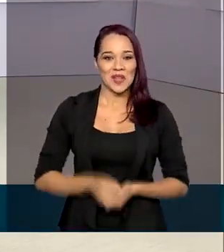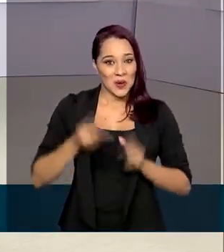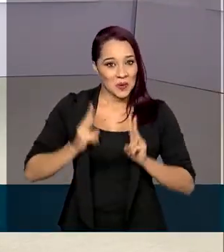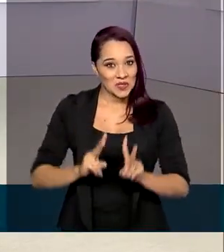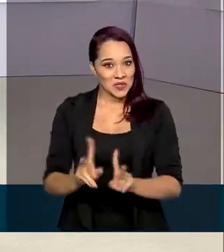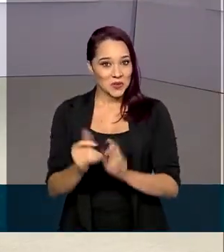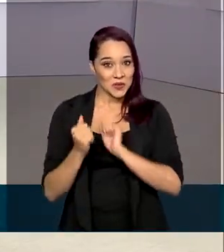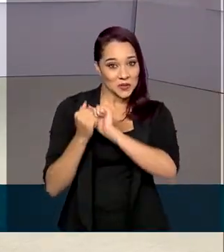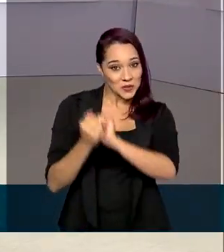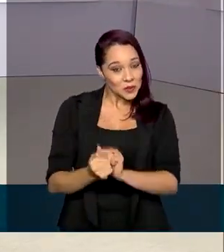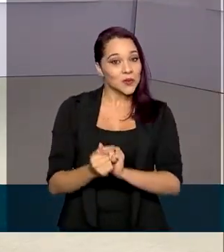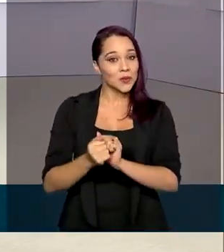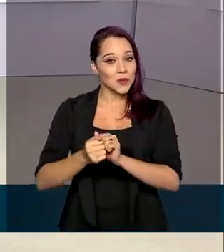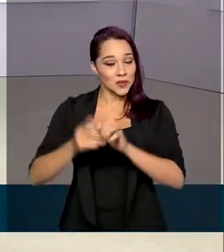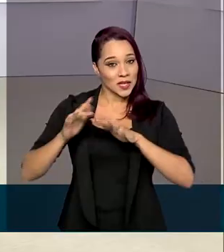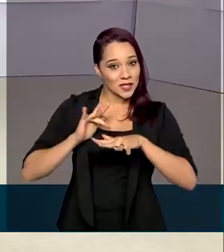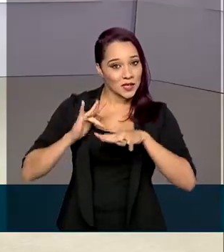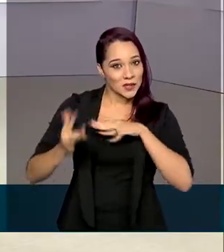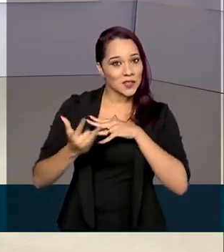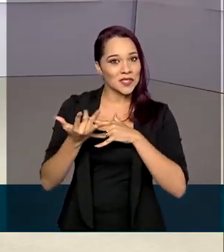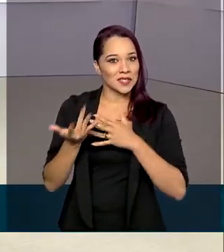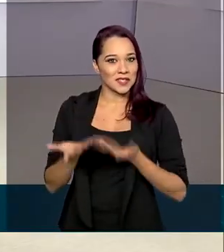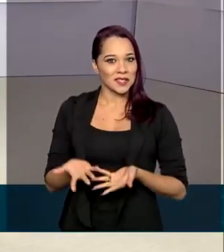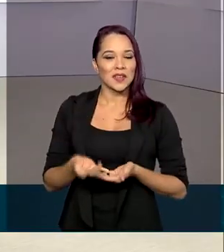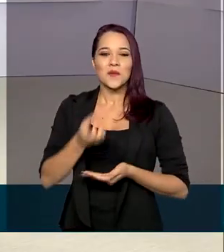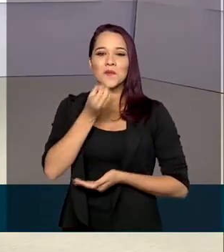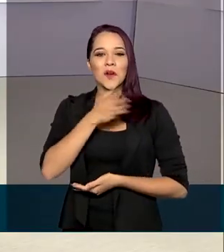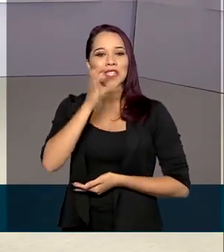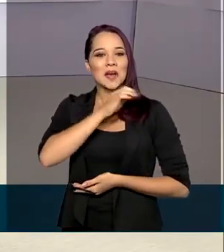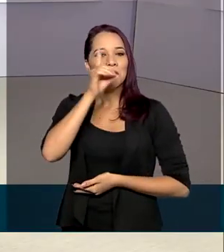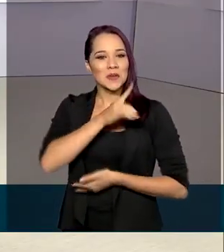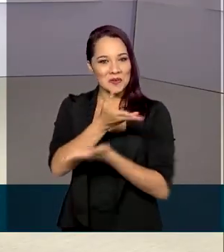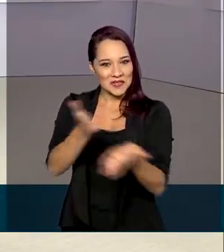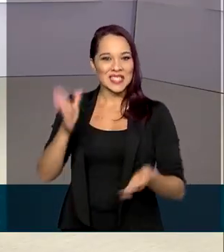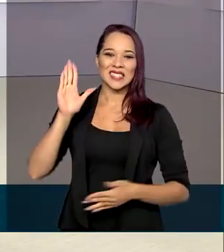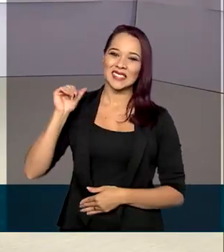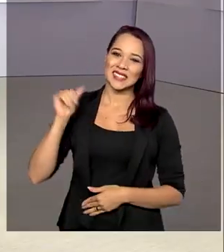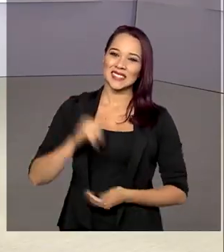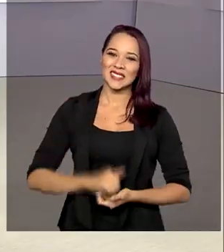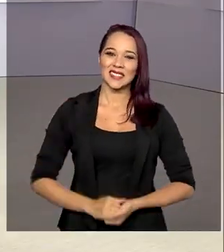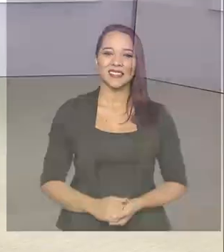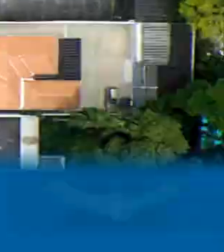Continue com a gente, seguindo as nossas redes sociais. Um ótimo final de semana para você!